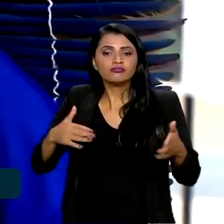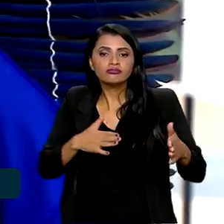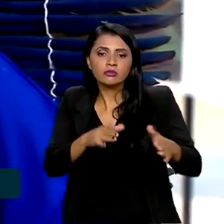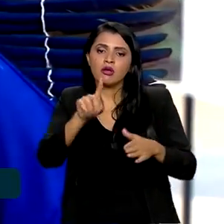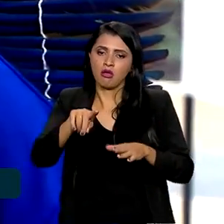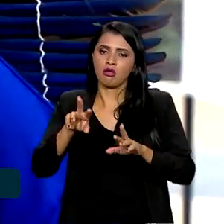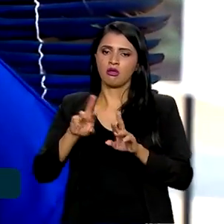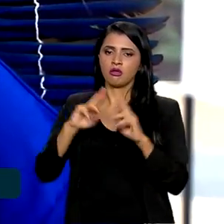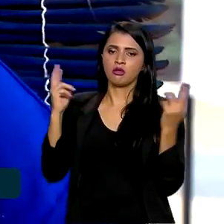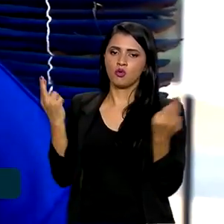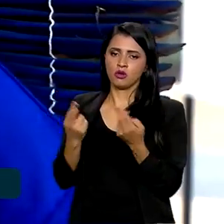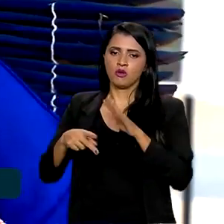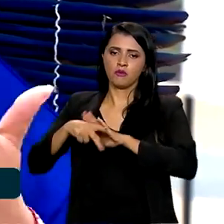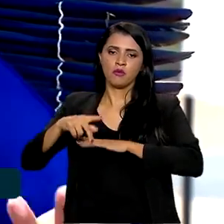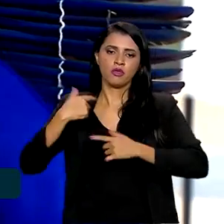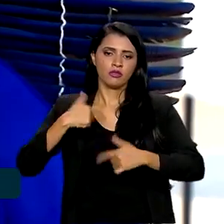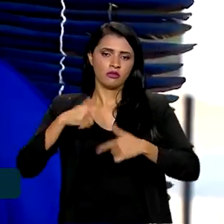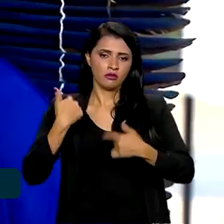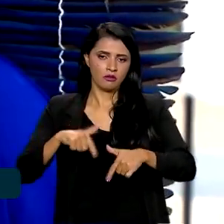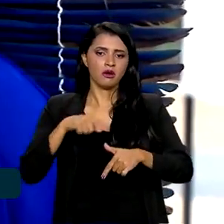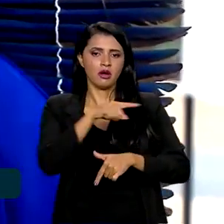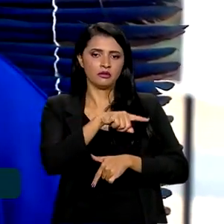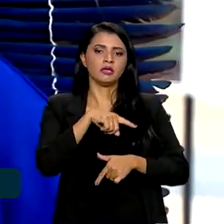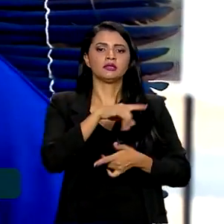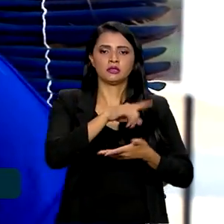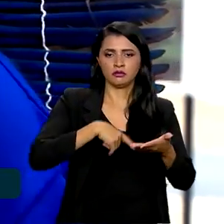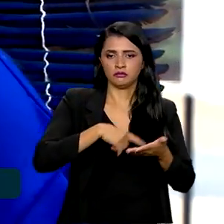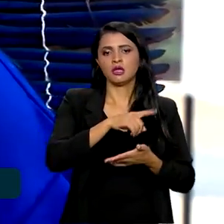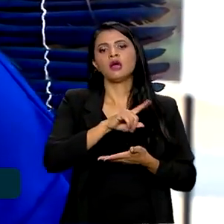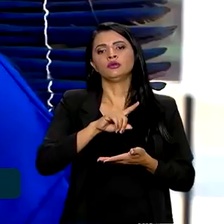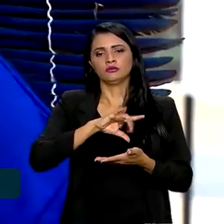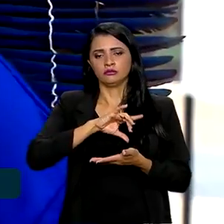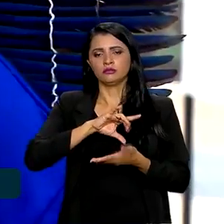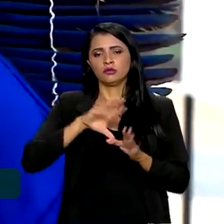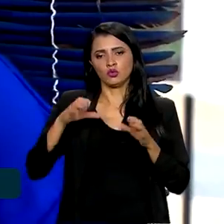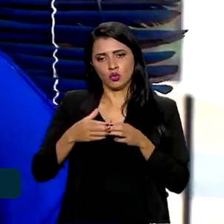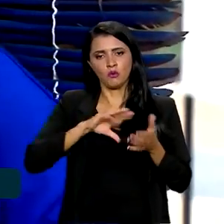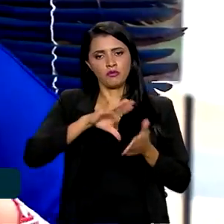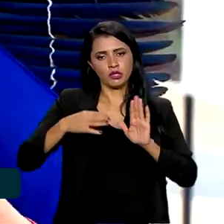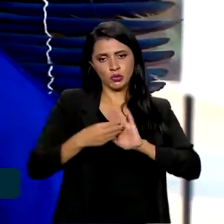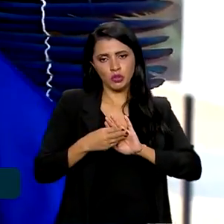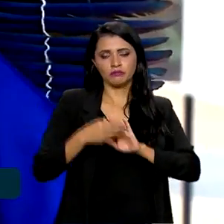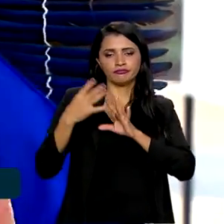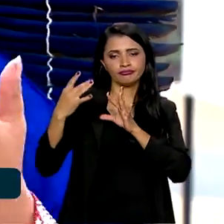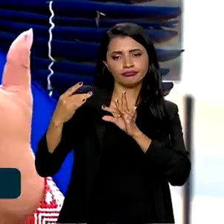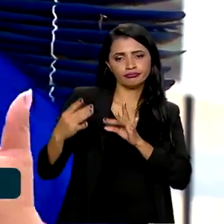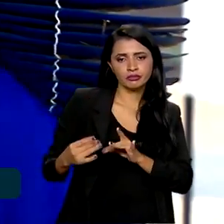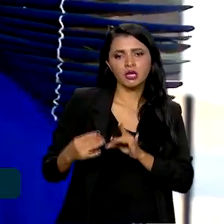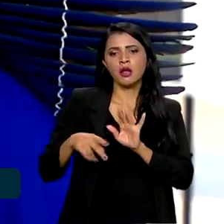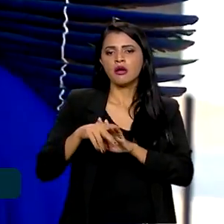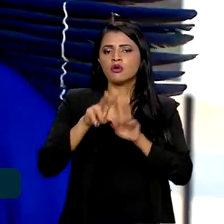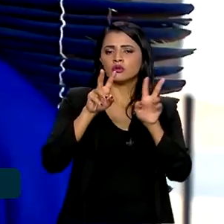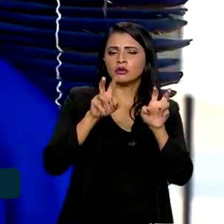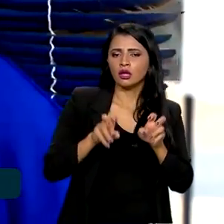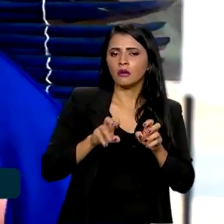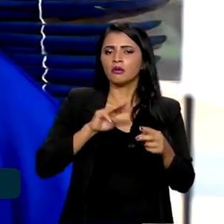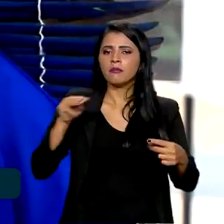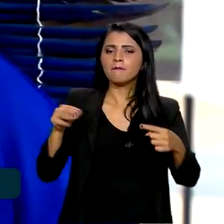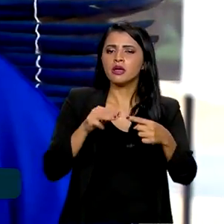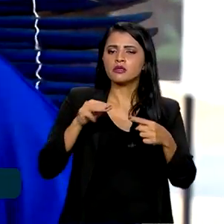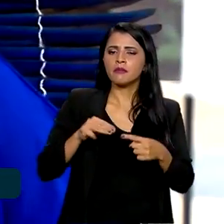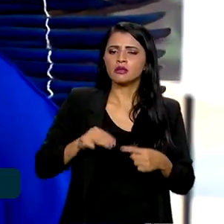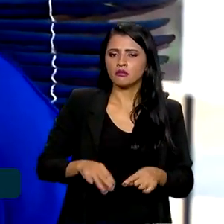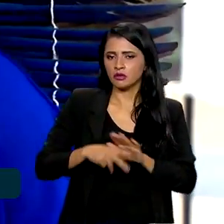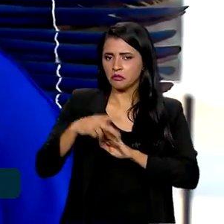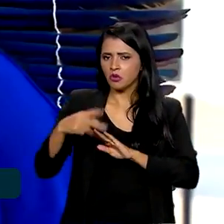trabalho do Tratado da Cooperação Amazônica, né? Para detalhar os temas e as metas ali,